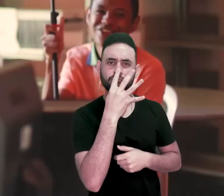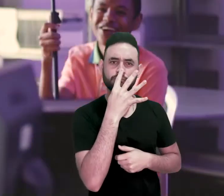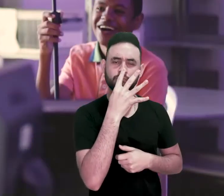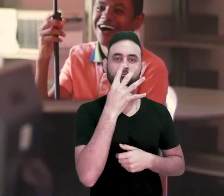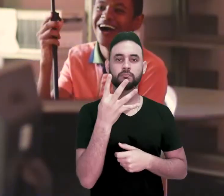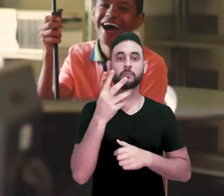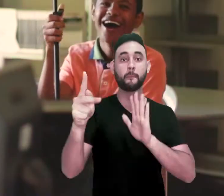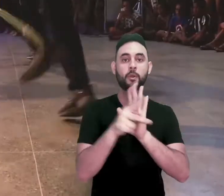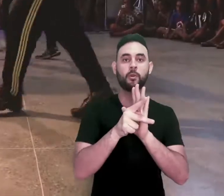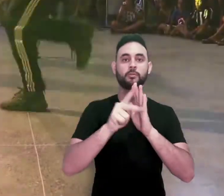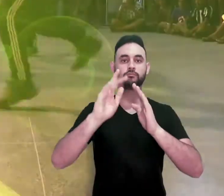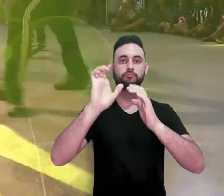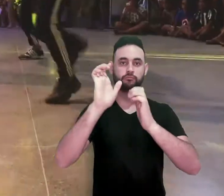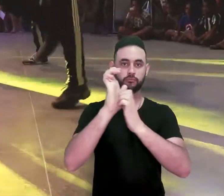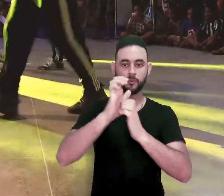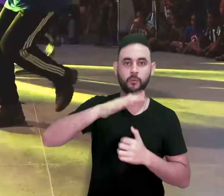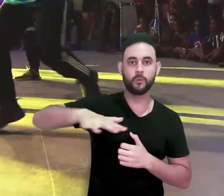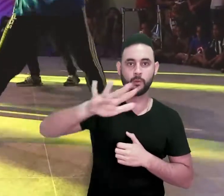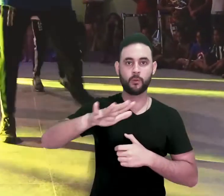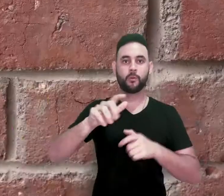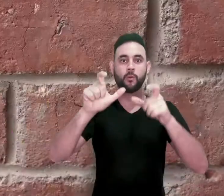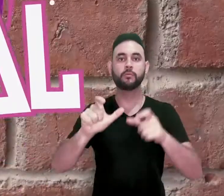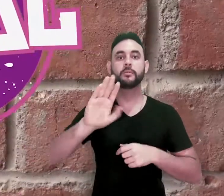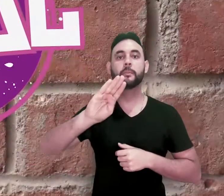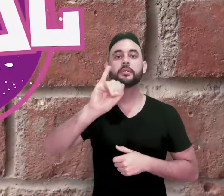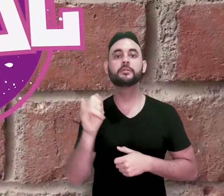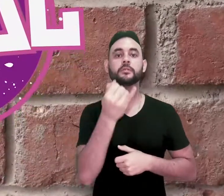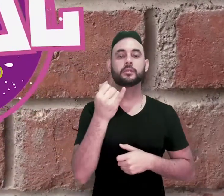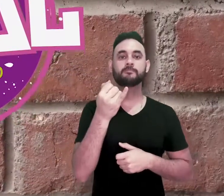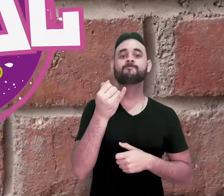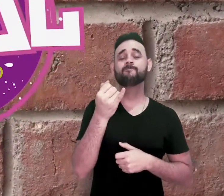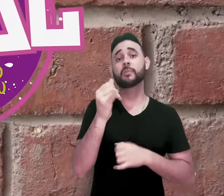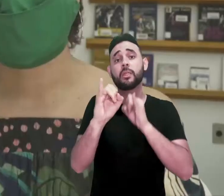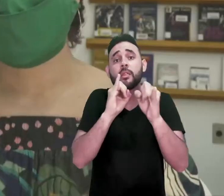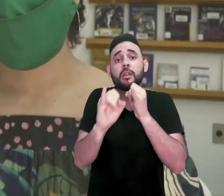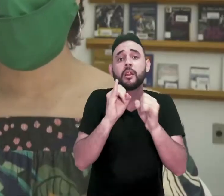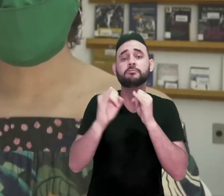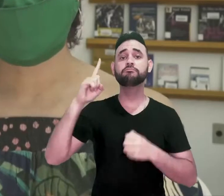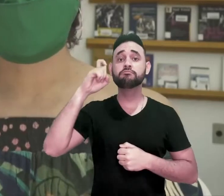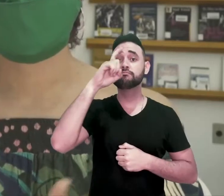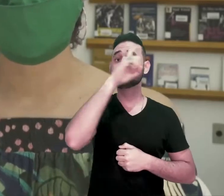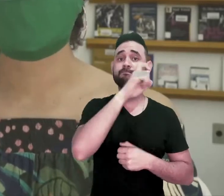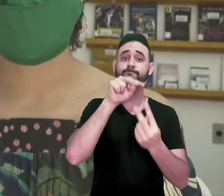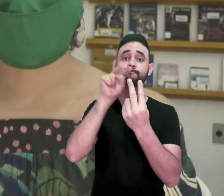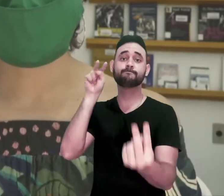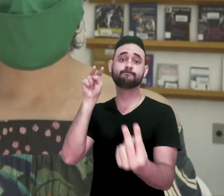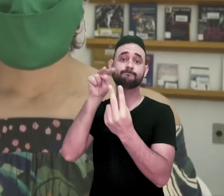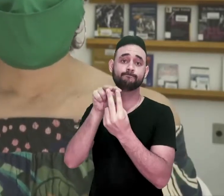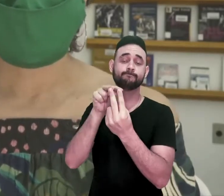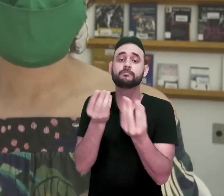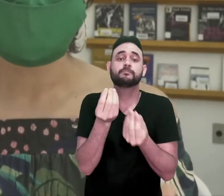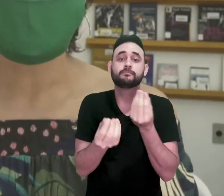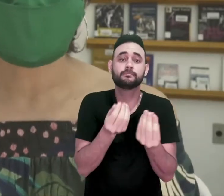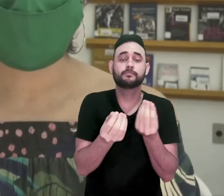tratando do Grande Bom Jardim, que tem pouco acesso, né, às próprias ambientes virtuais.